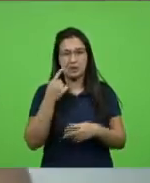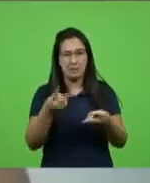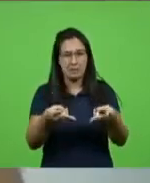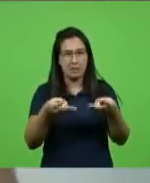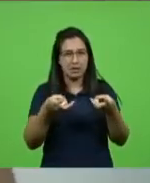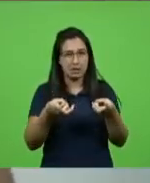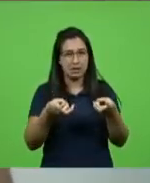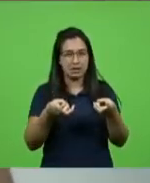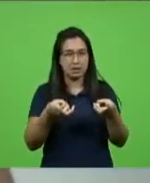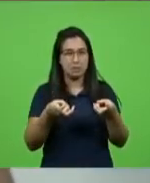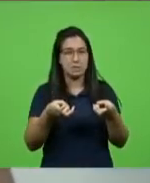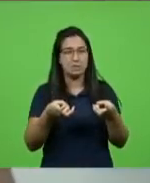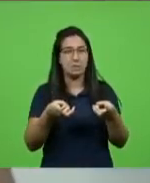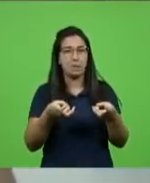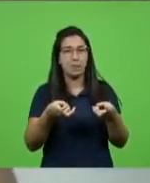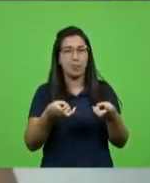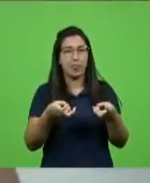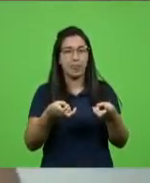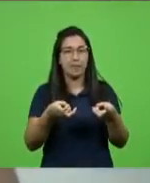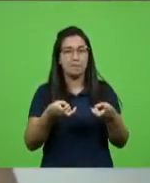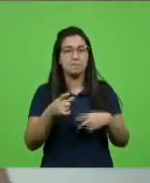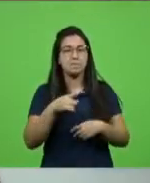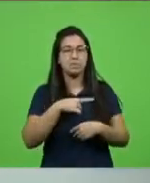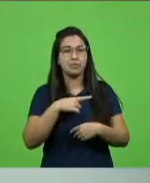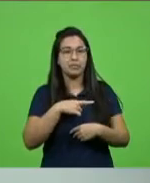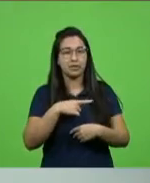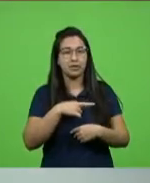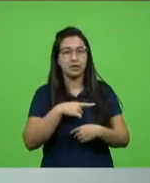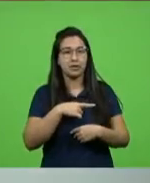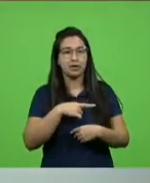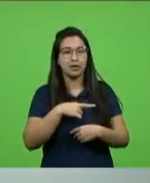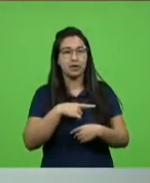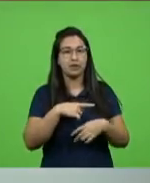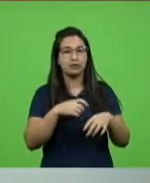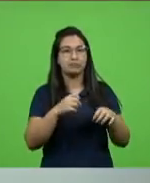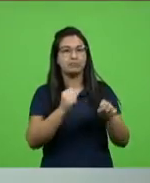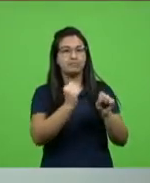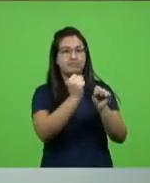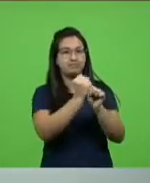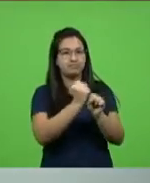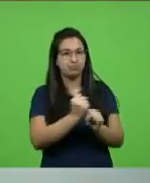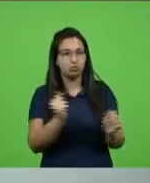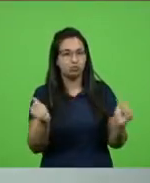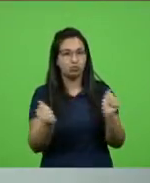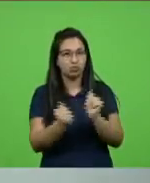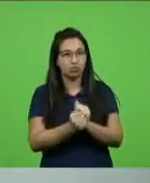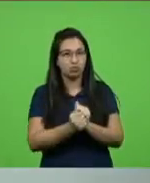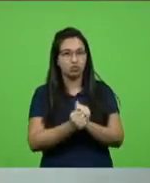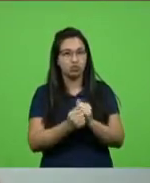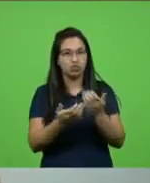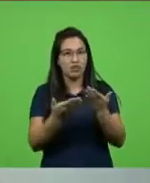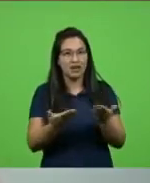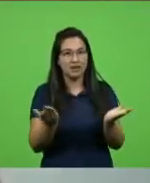assim ainda que nós estejamos construindo um caminho diverso de um lockdown